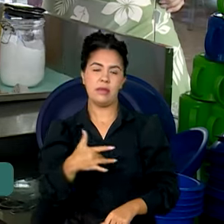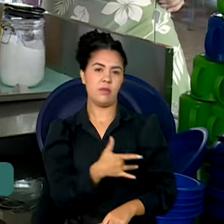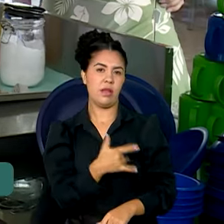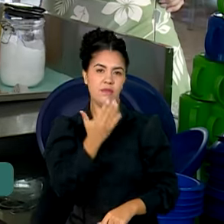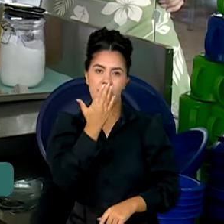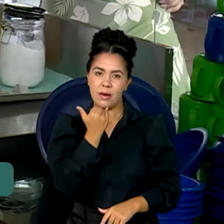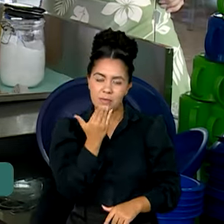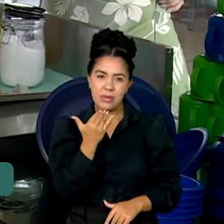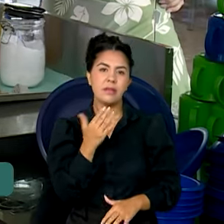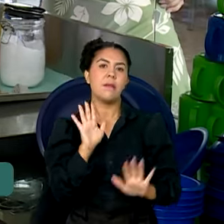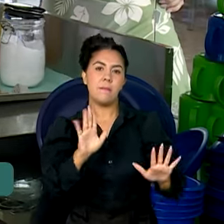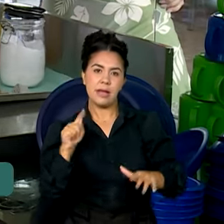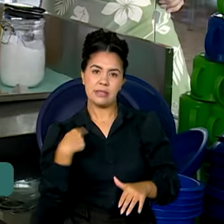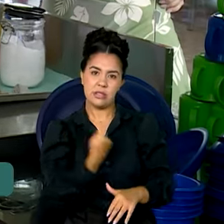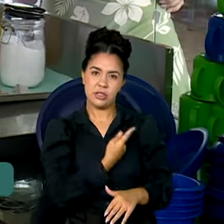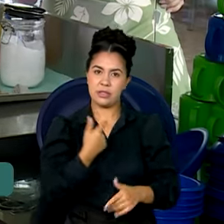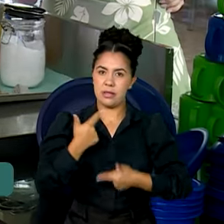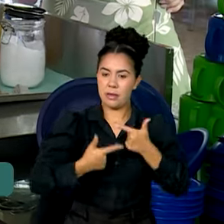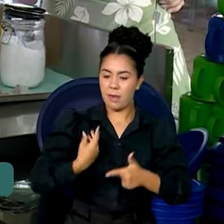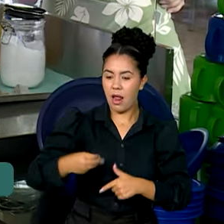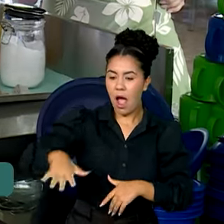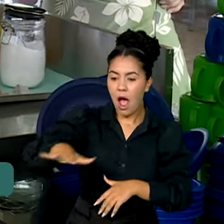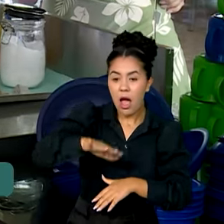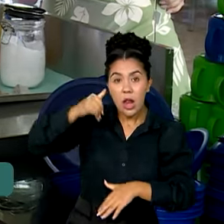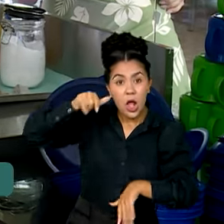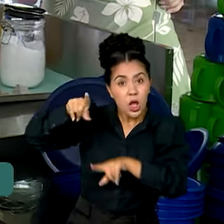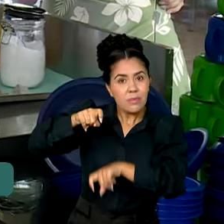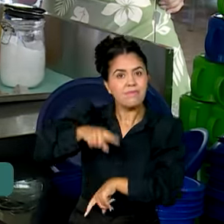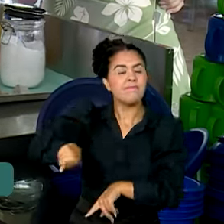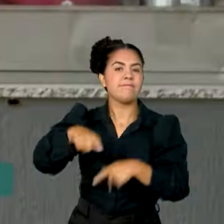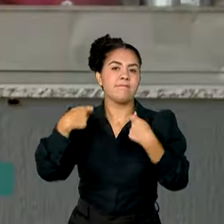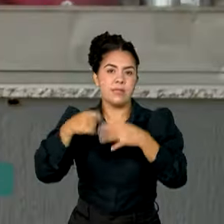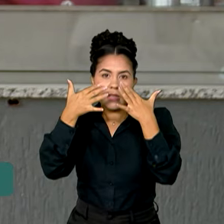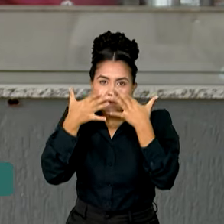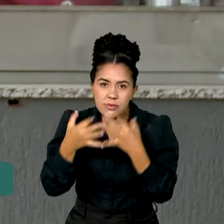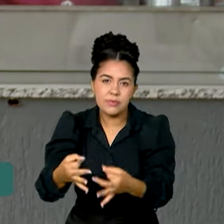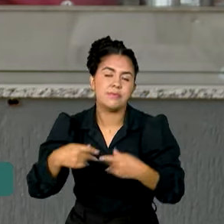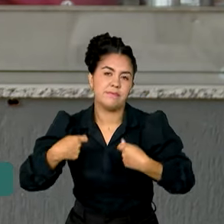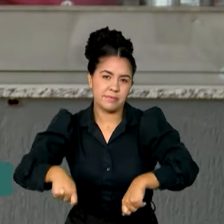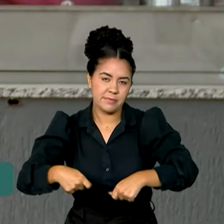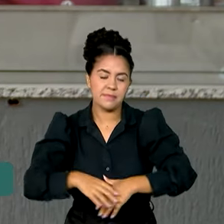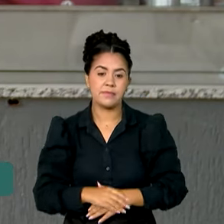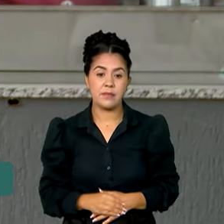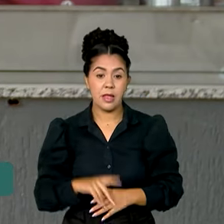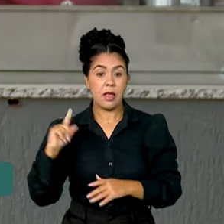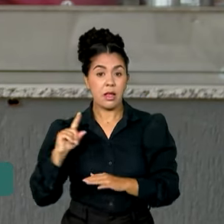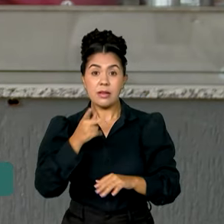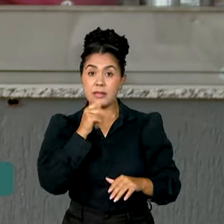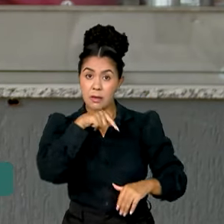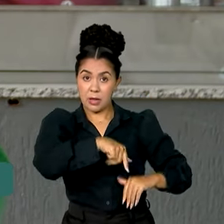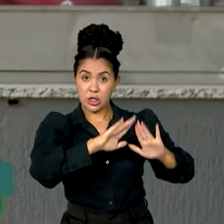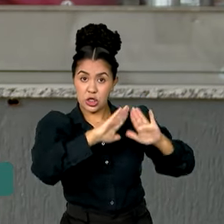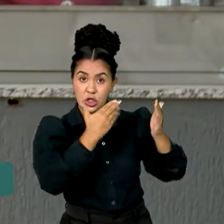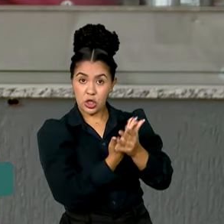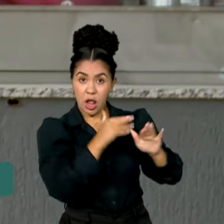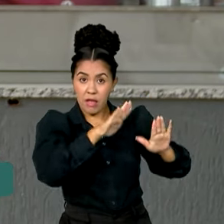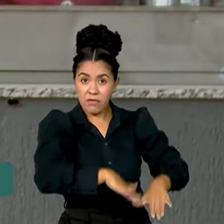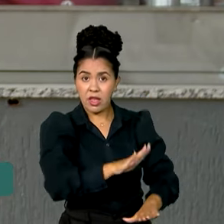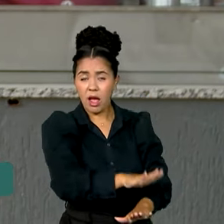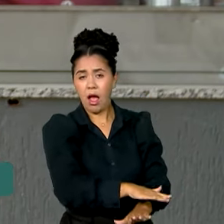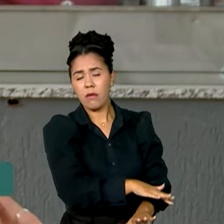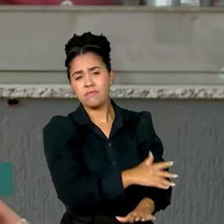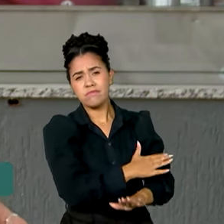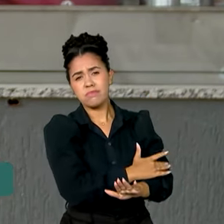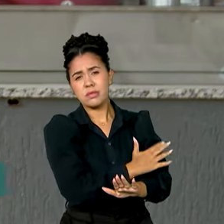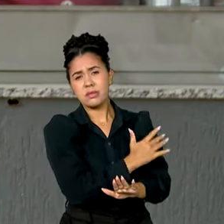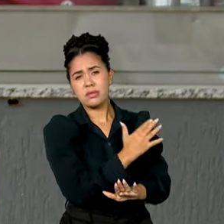Visto que a gente trabalha em uma zona rural, as crianças precisam bastante desses cuidados. Se é na escola que a criança passa boa parte do tempo, é